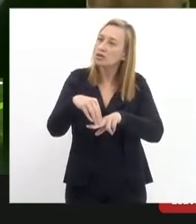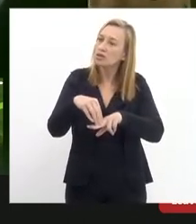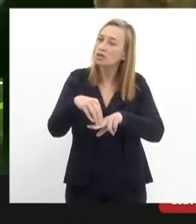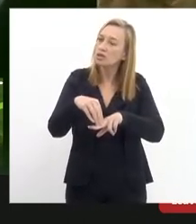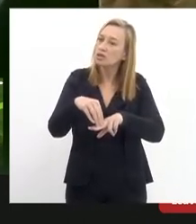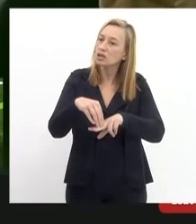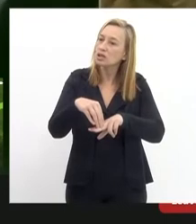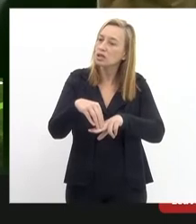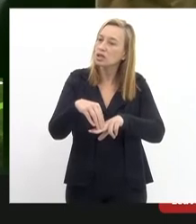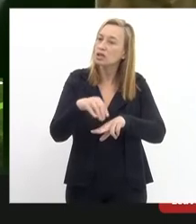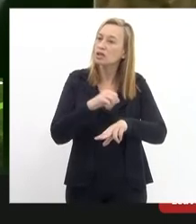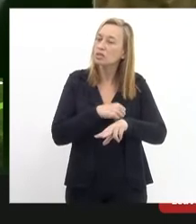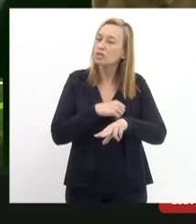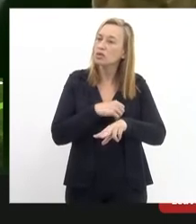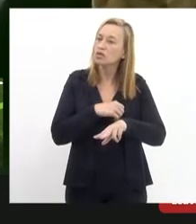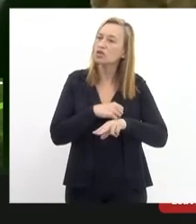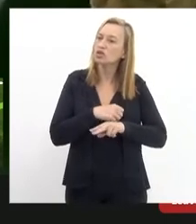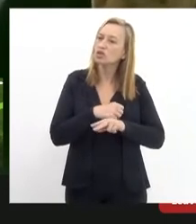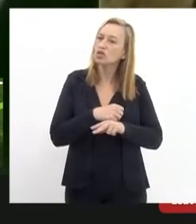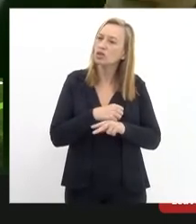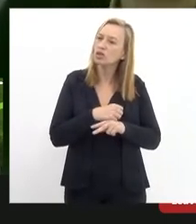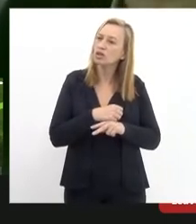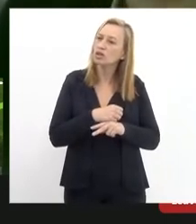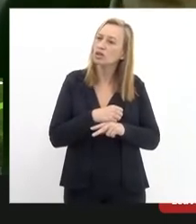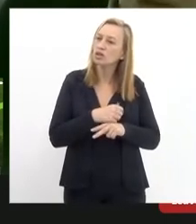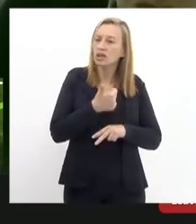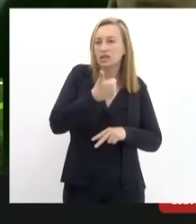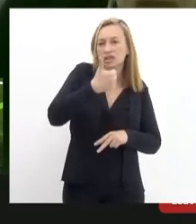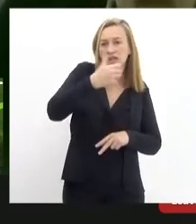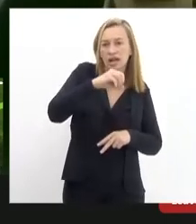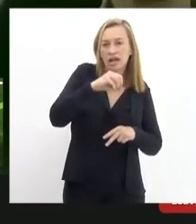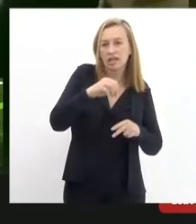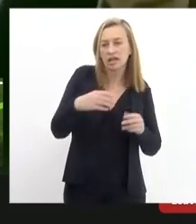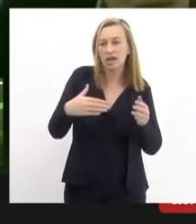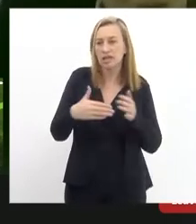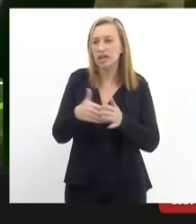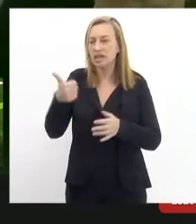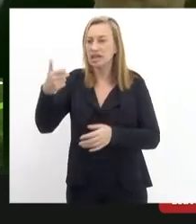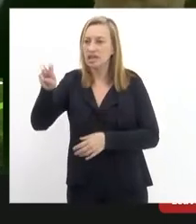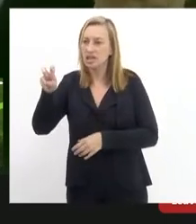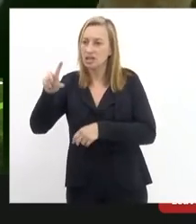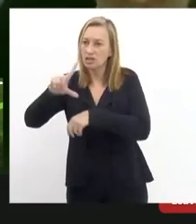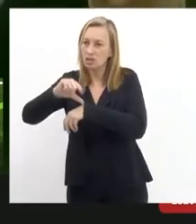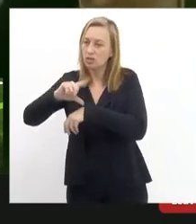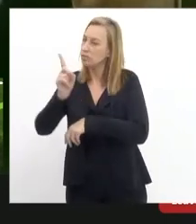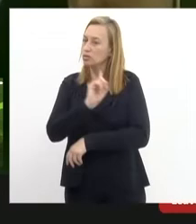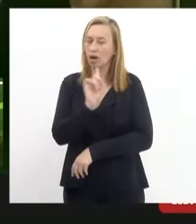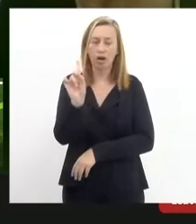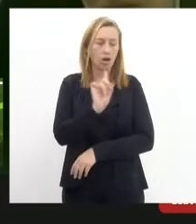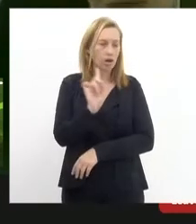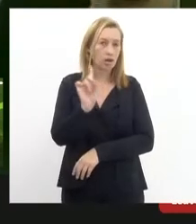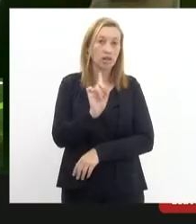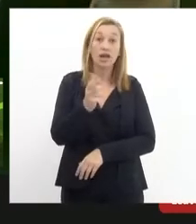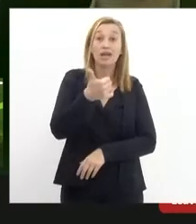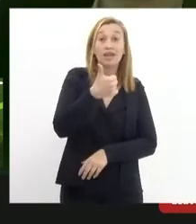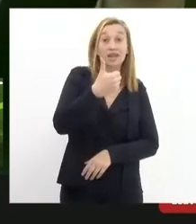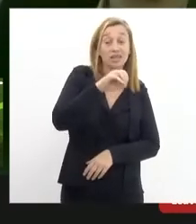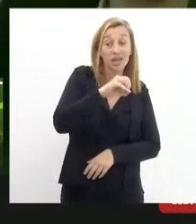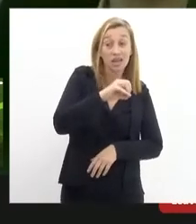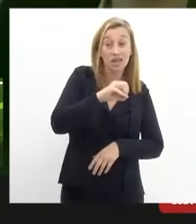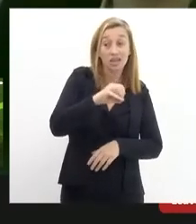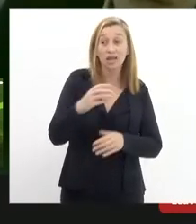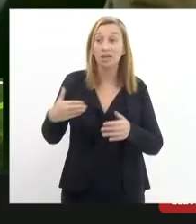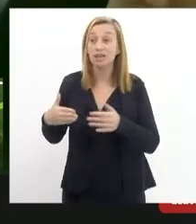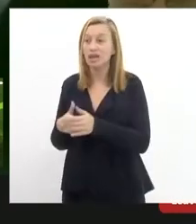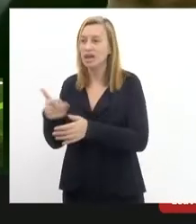circula das 10 às 15 não é bem assim das 10 às 15 ele